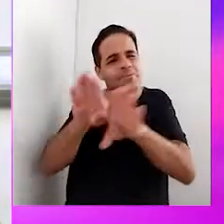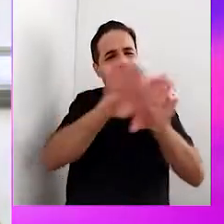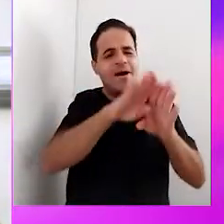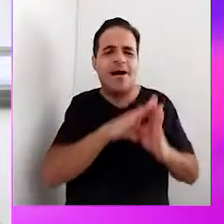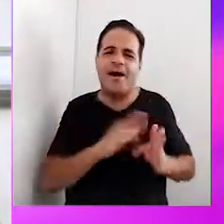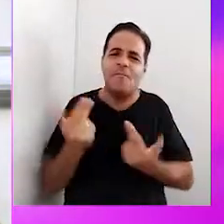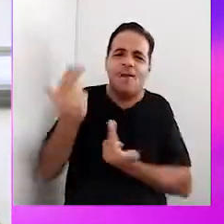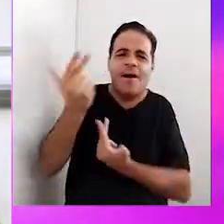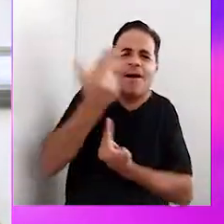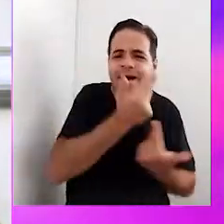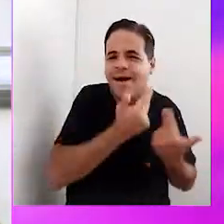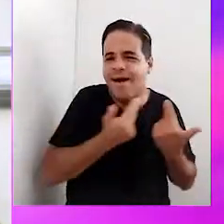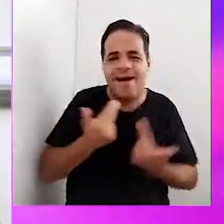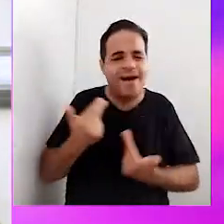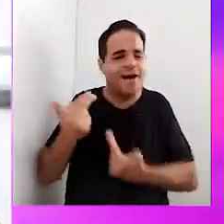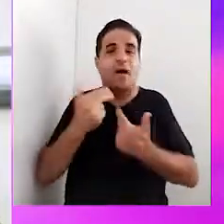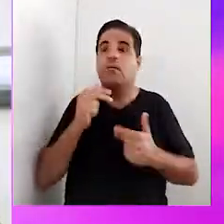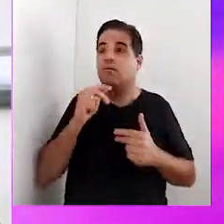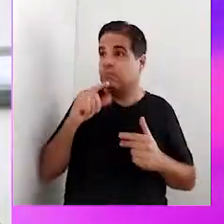Somos iguais